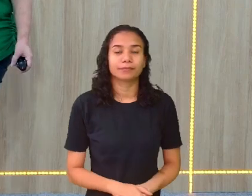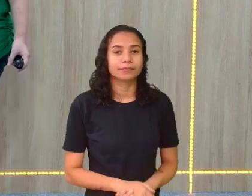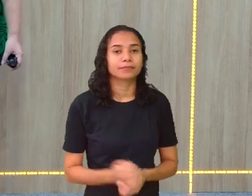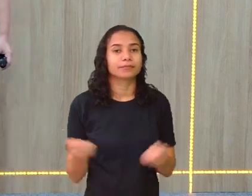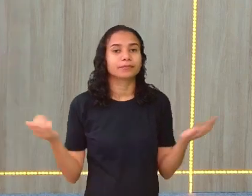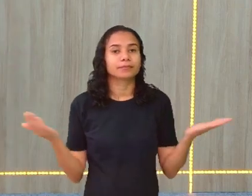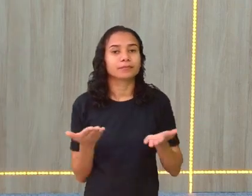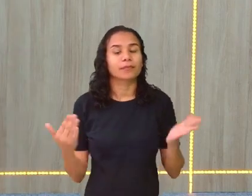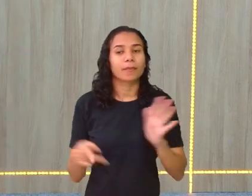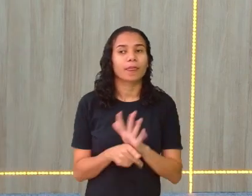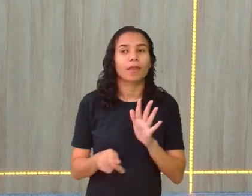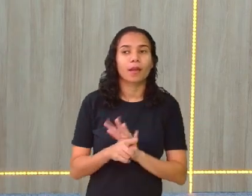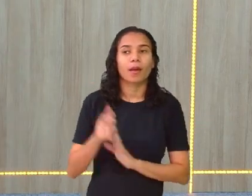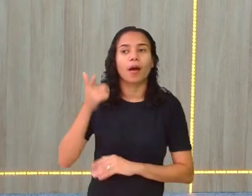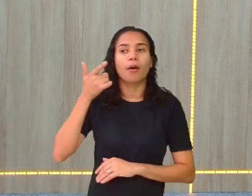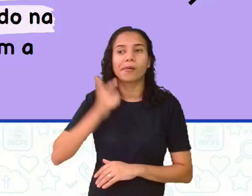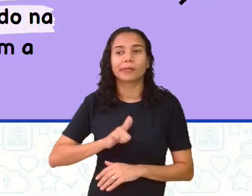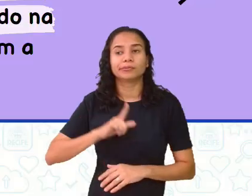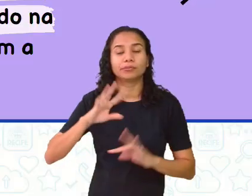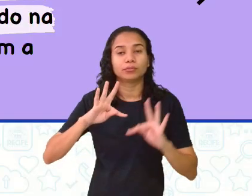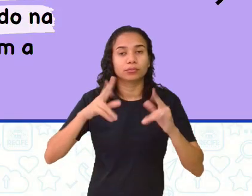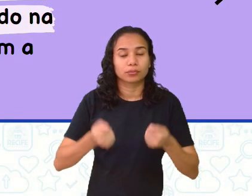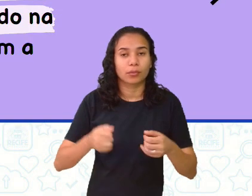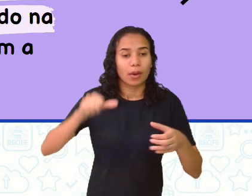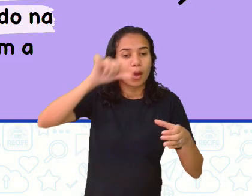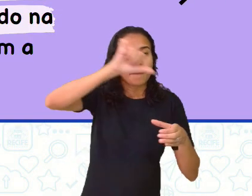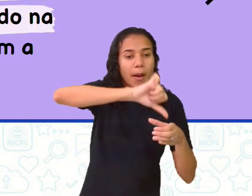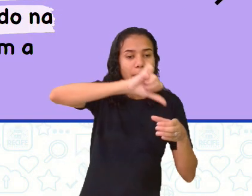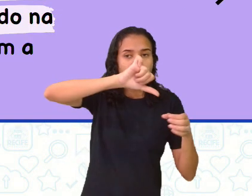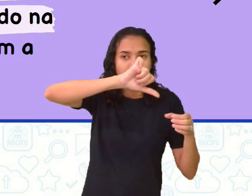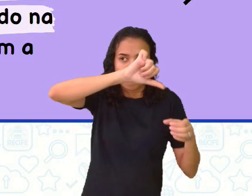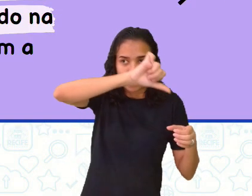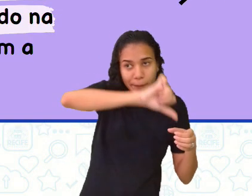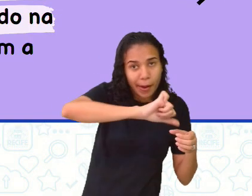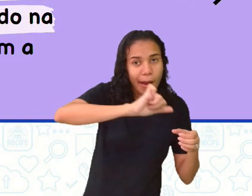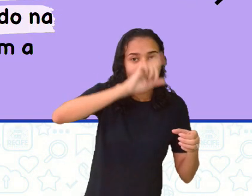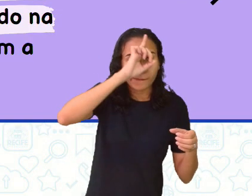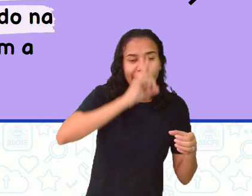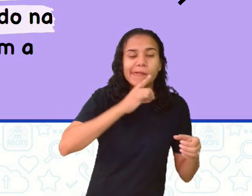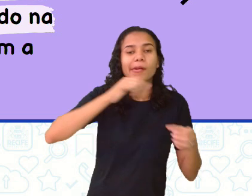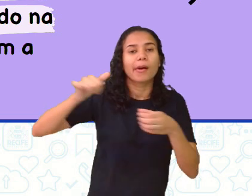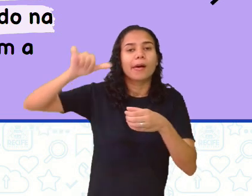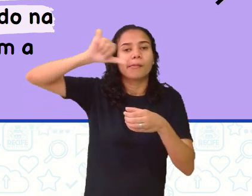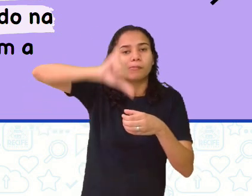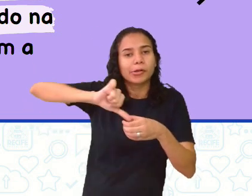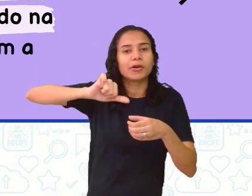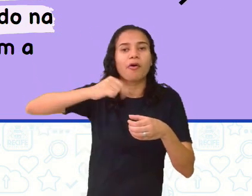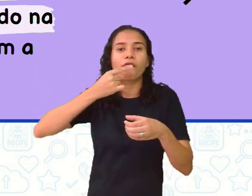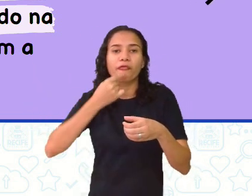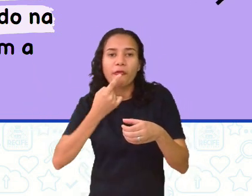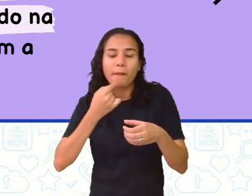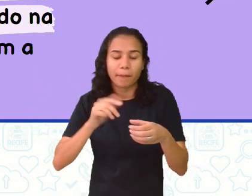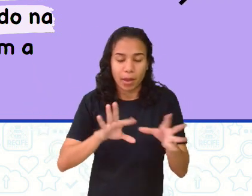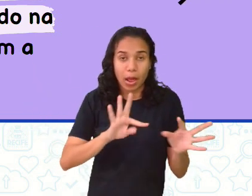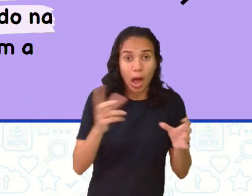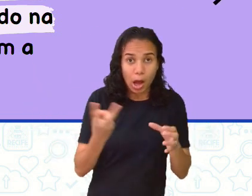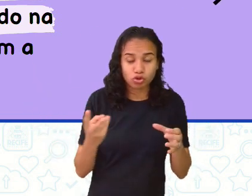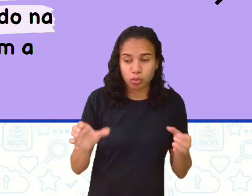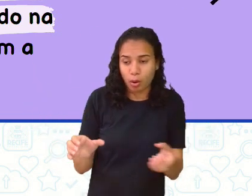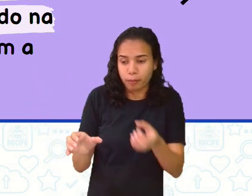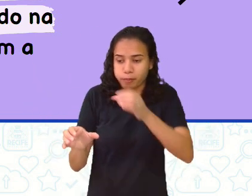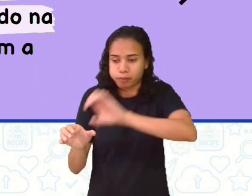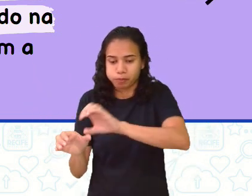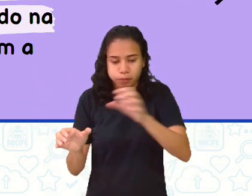Agora, a Janaína enche as canecas pequenas e médias, vai encher a amarelinha e a vermelha e despejar